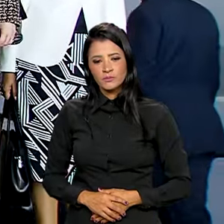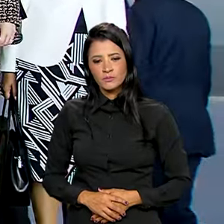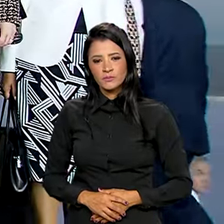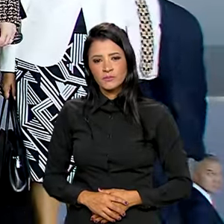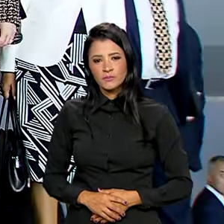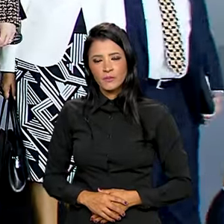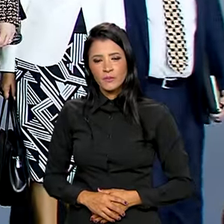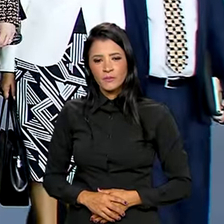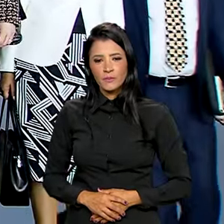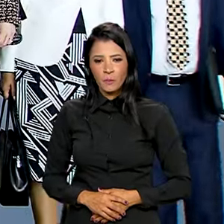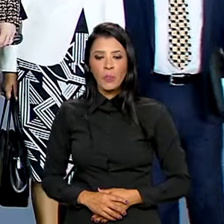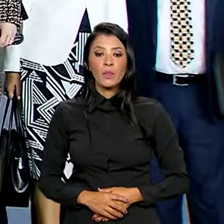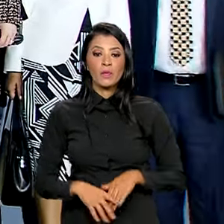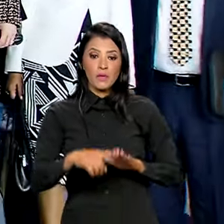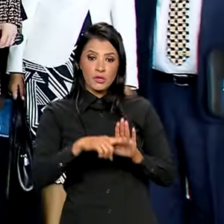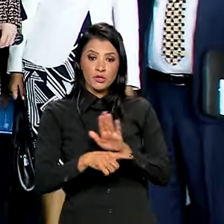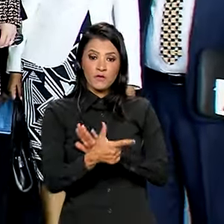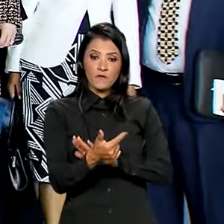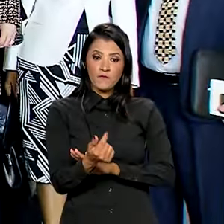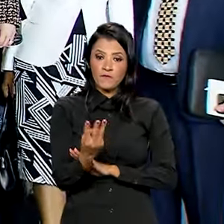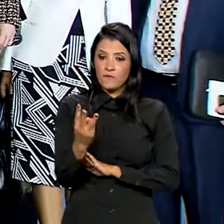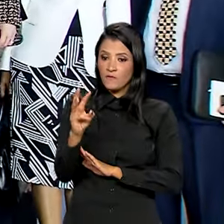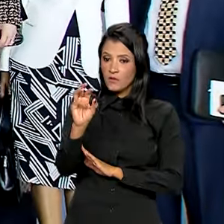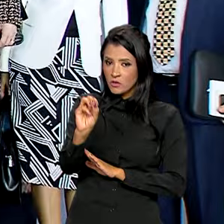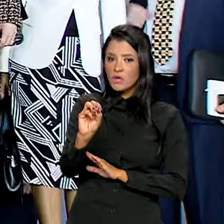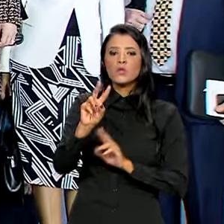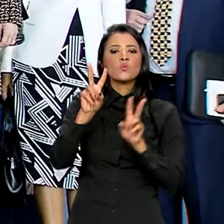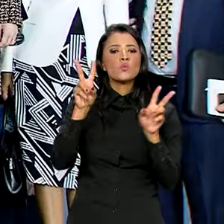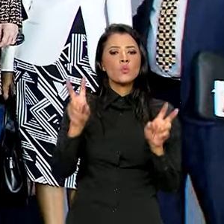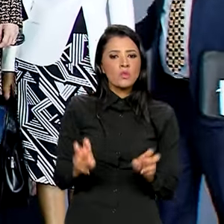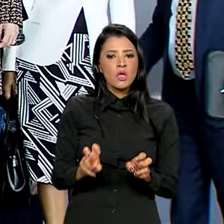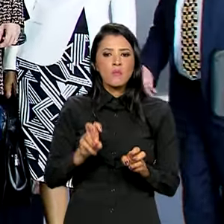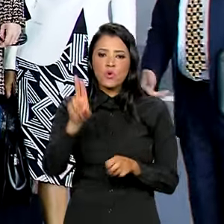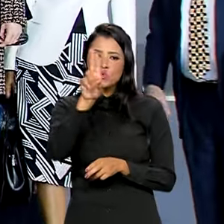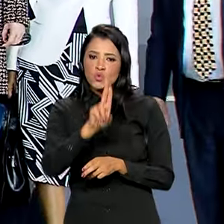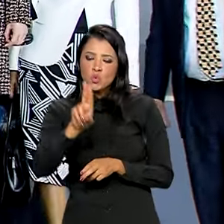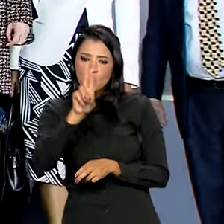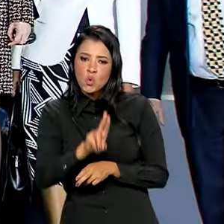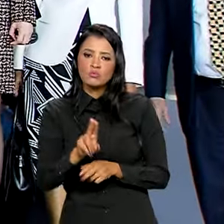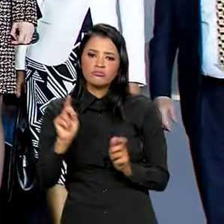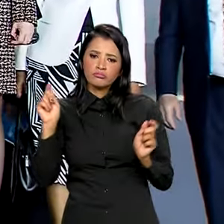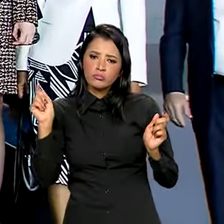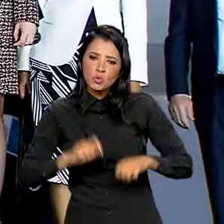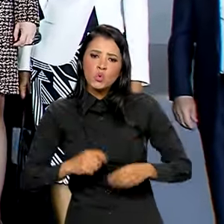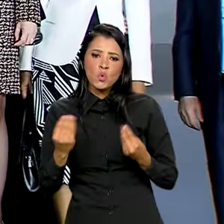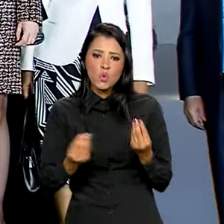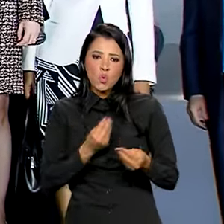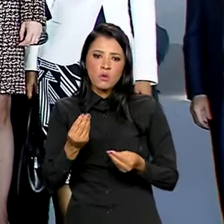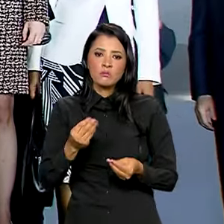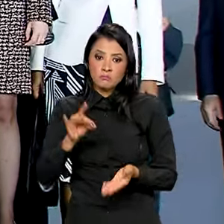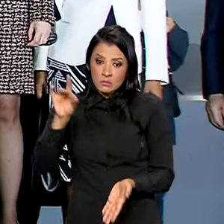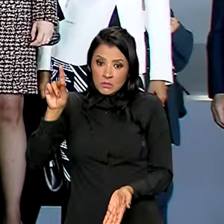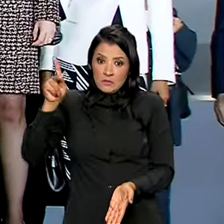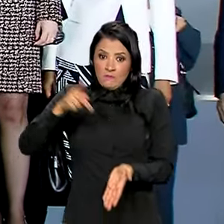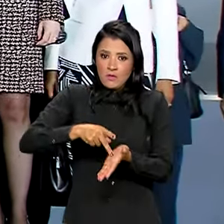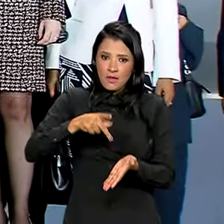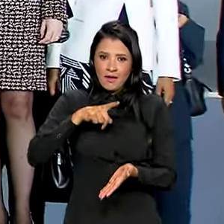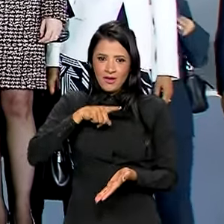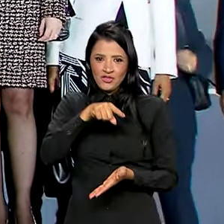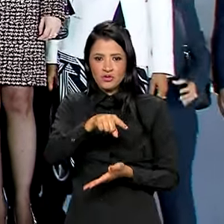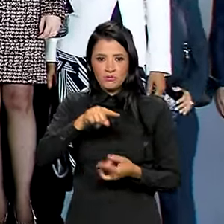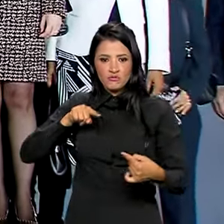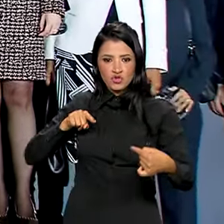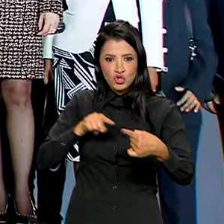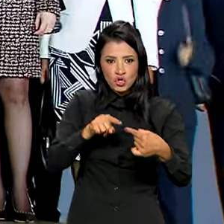A Agenda 2030 trata dos meios de implementação que irão permitir a concretização desses